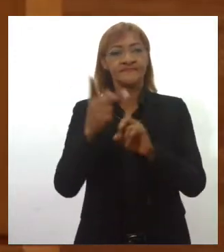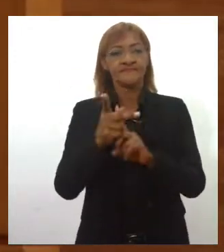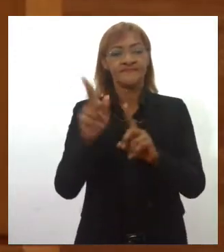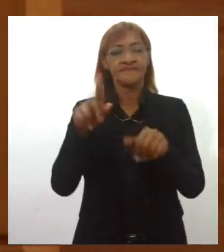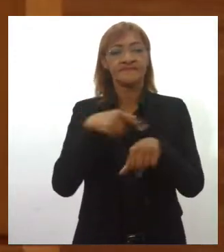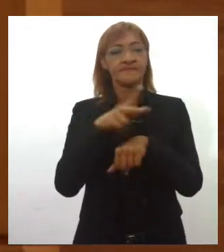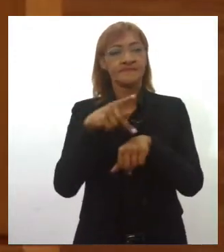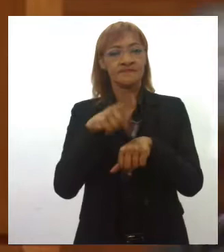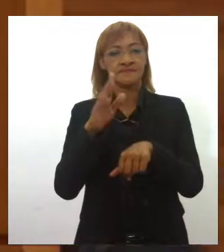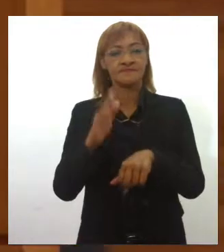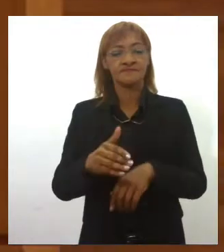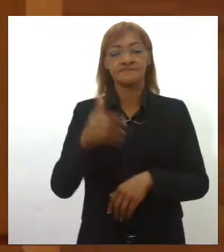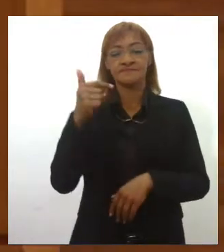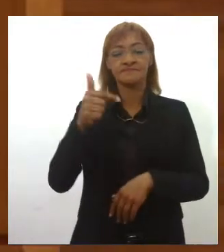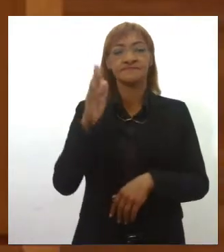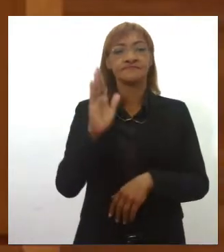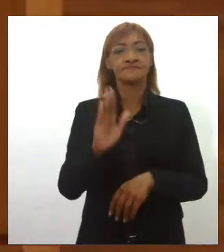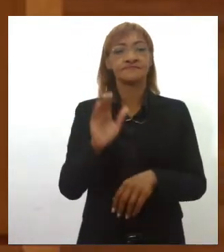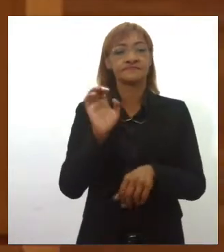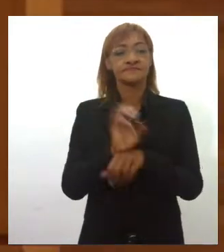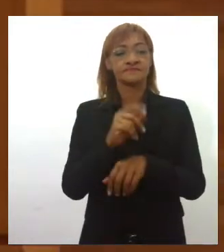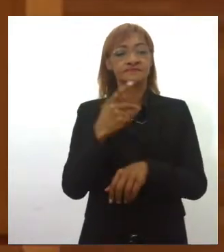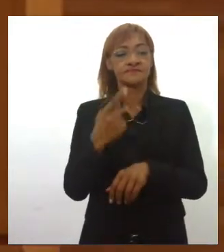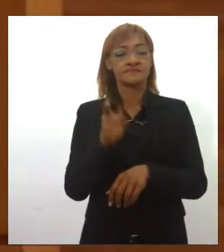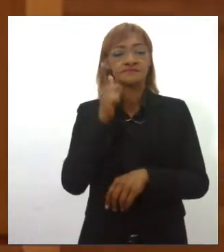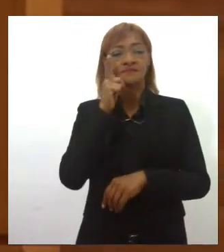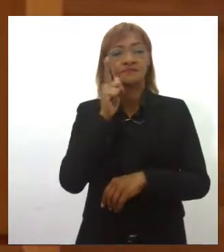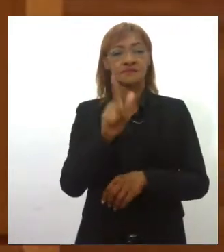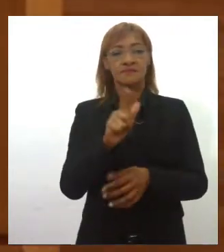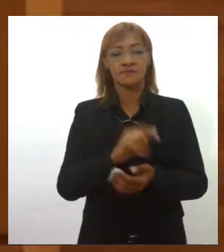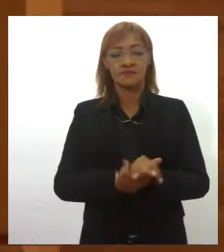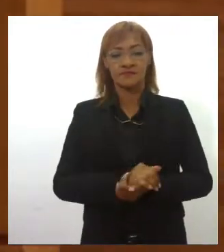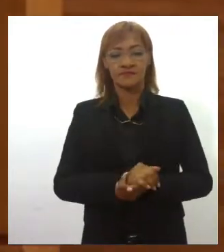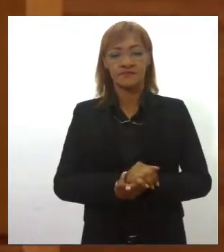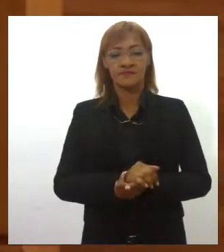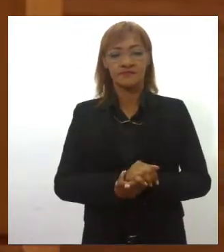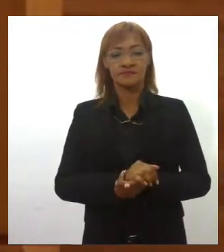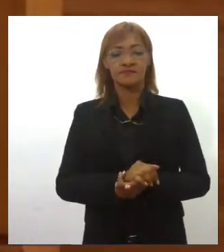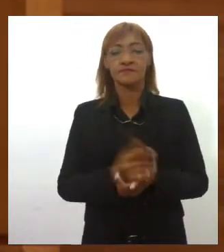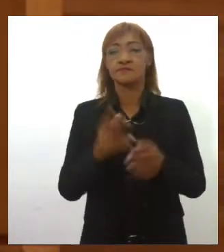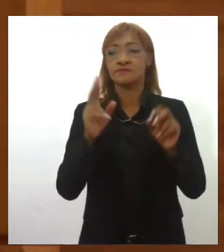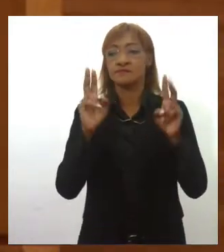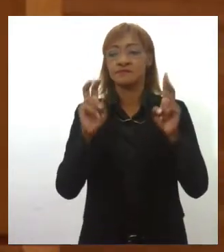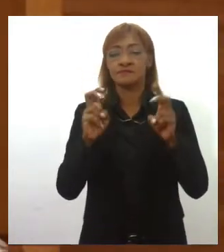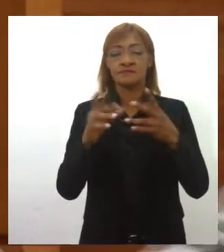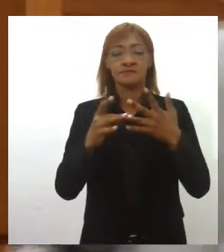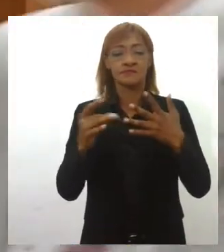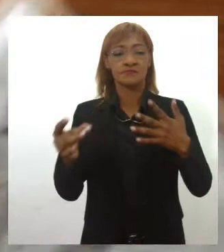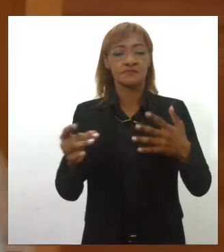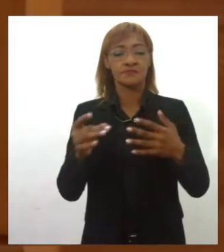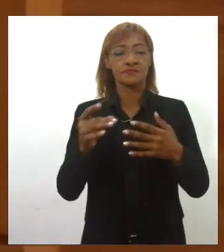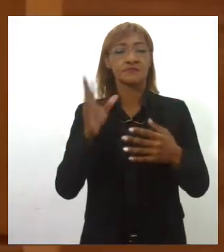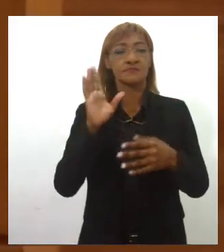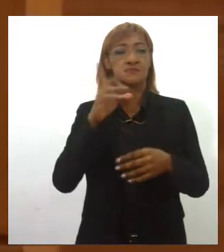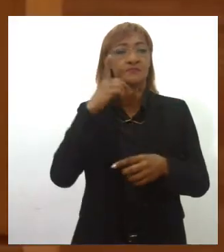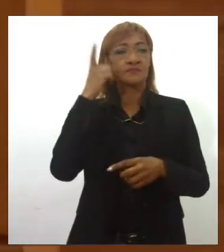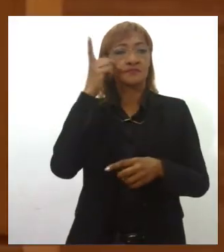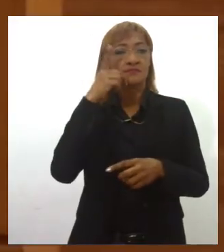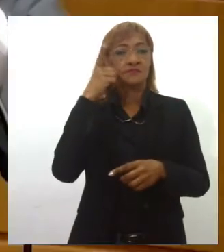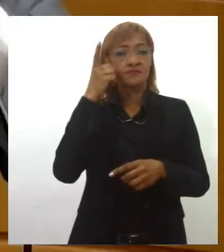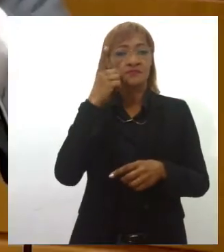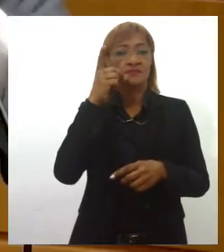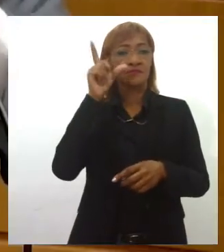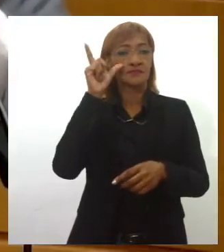entidade do país em regime estadual a conseguir essa classificação. O assunto foi destaque no pronunciamento do deputado Luciano